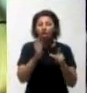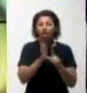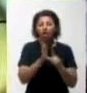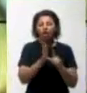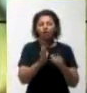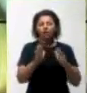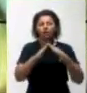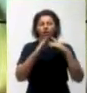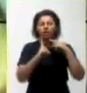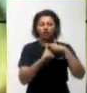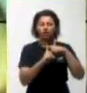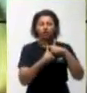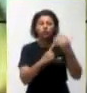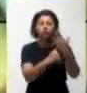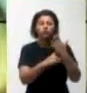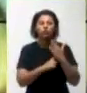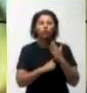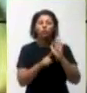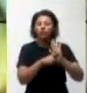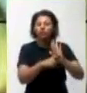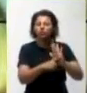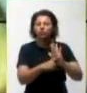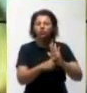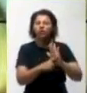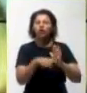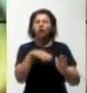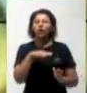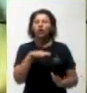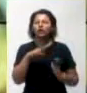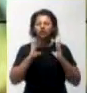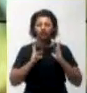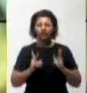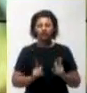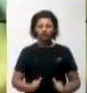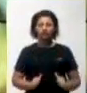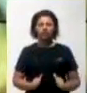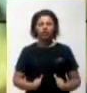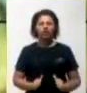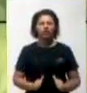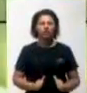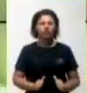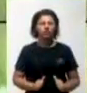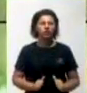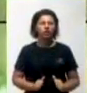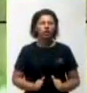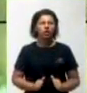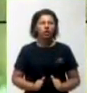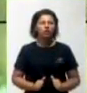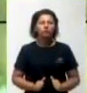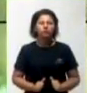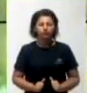mostrar que castidade não tem tanto a ver com coisas que não se deve fazer,